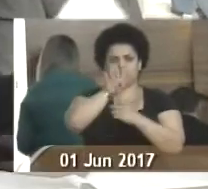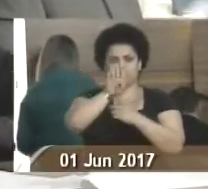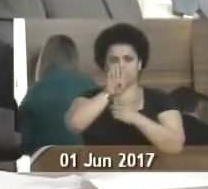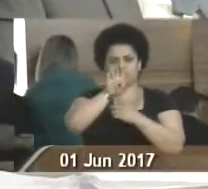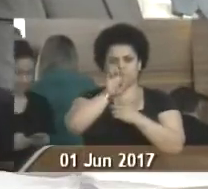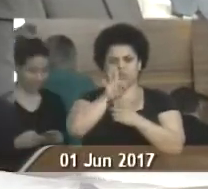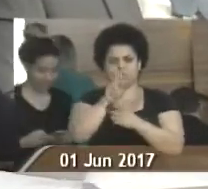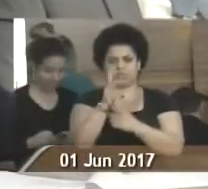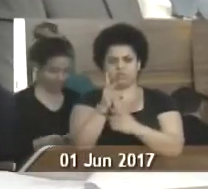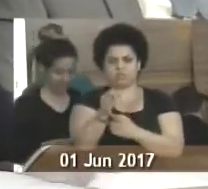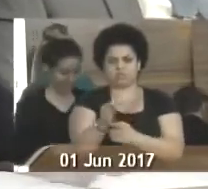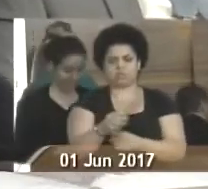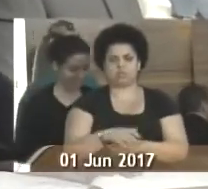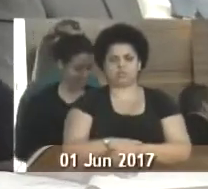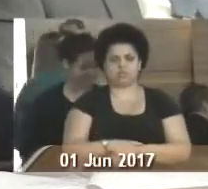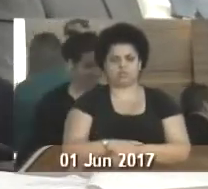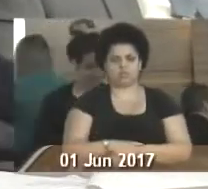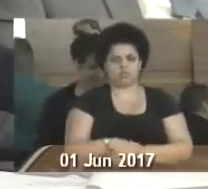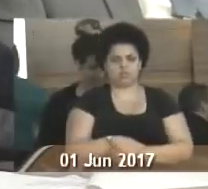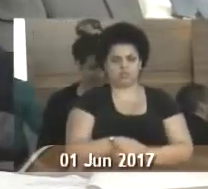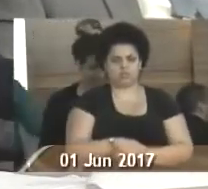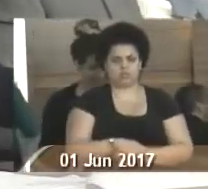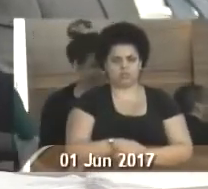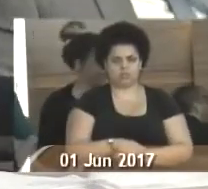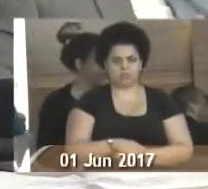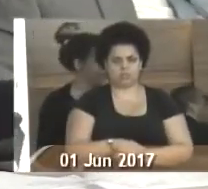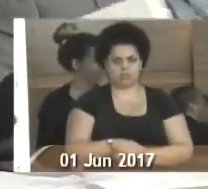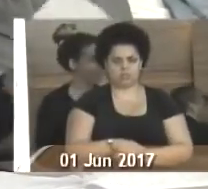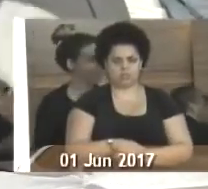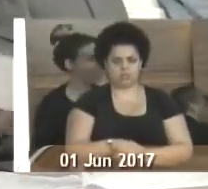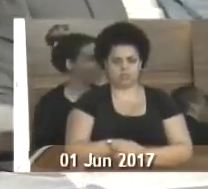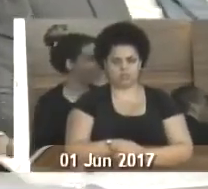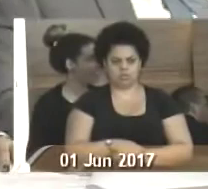Ponta dos Iubais. Vai iluminar lá?